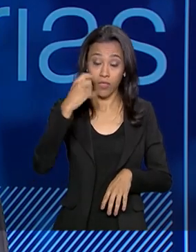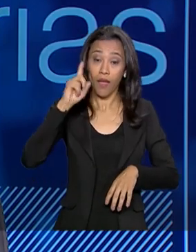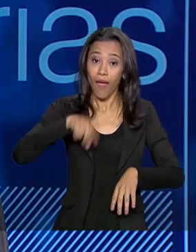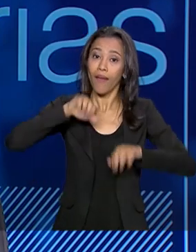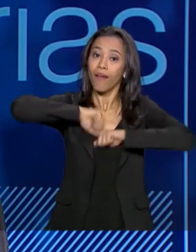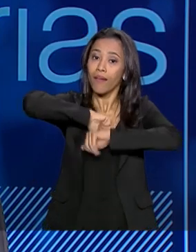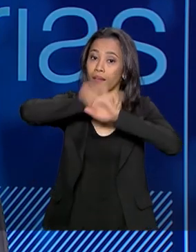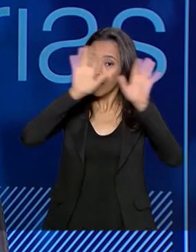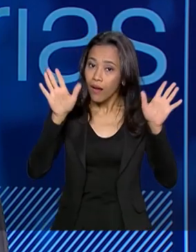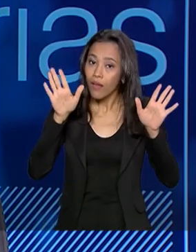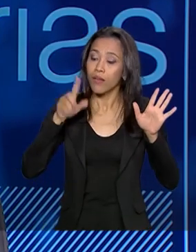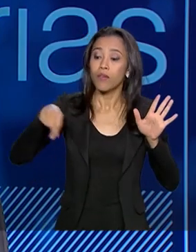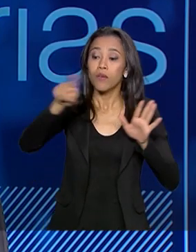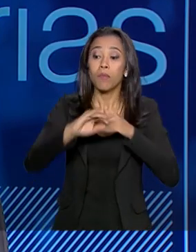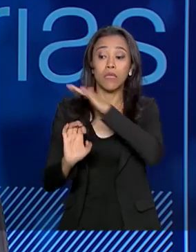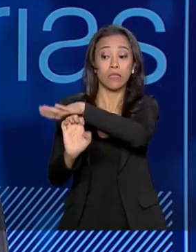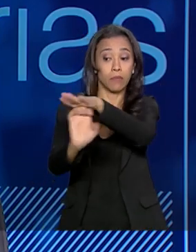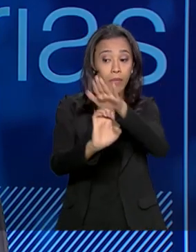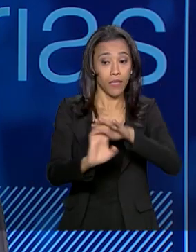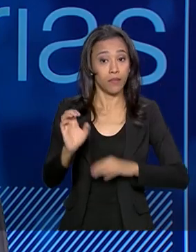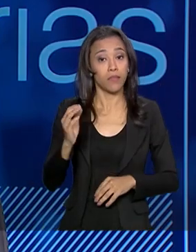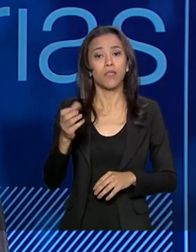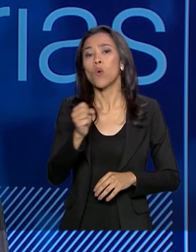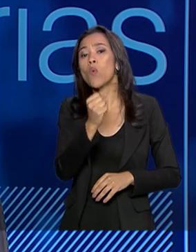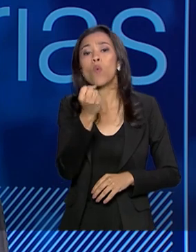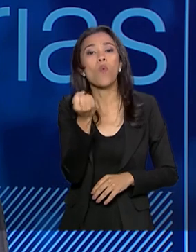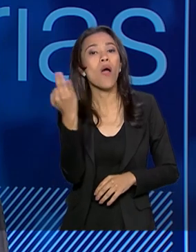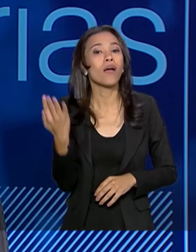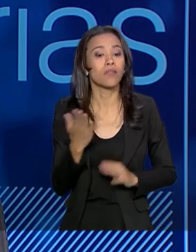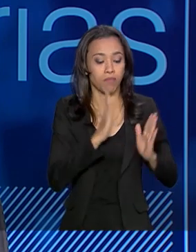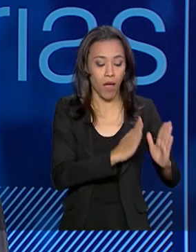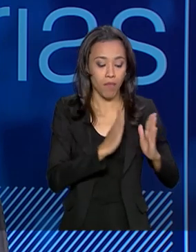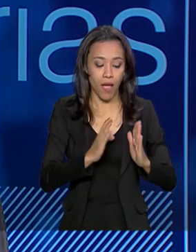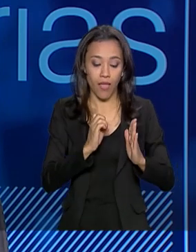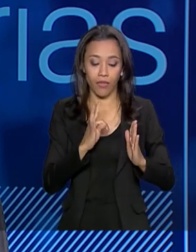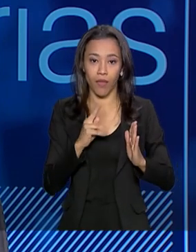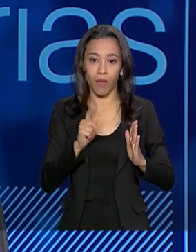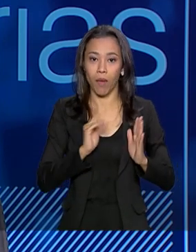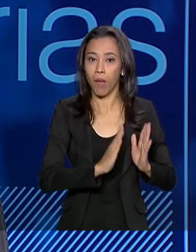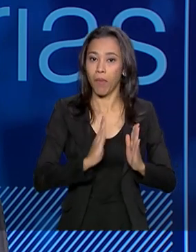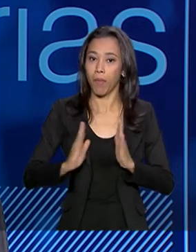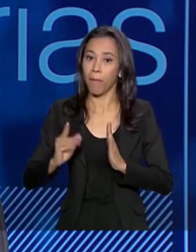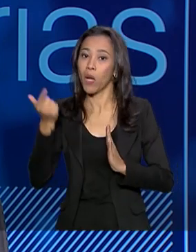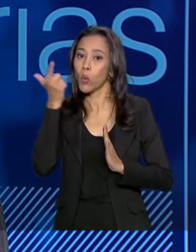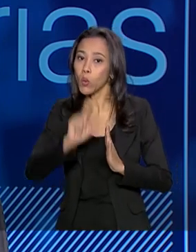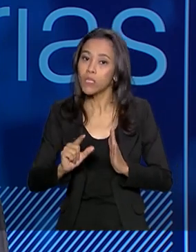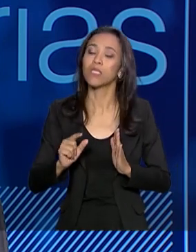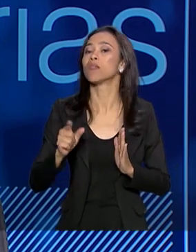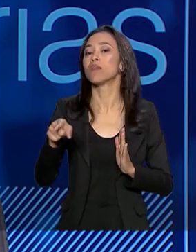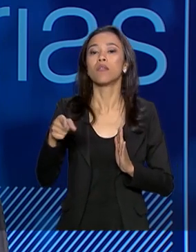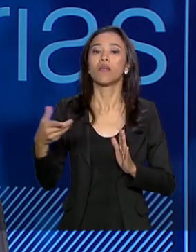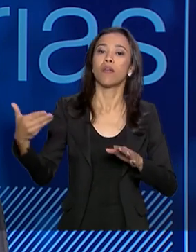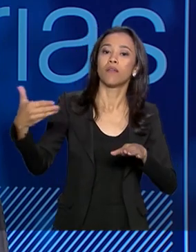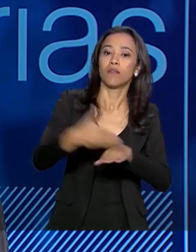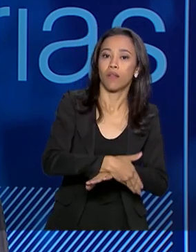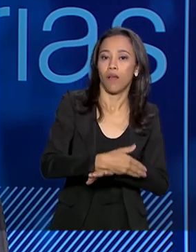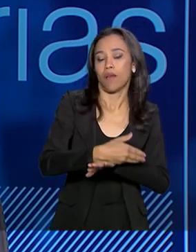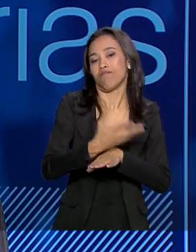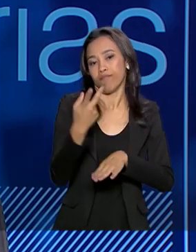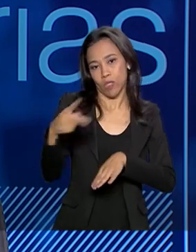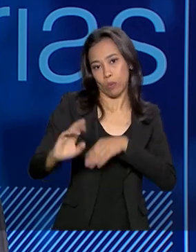dar previsibilidade para o investidor de quais as etapas que ele vai ter que seguir para conseguir licenciar um empreendimento, muitas vezes